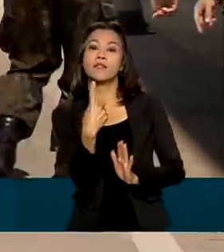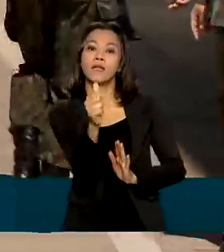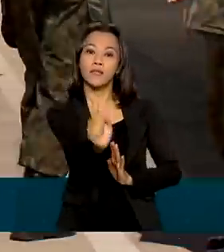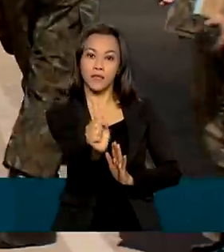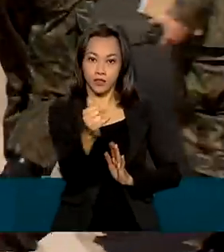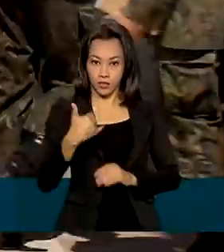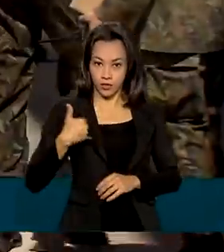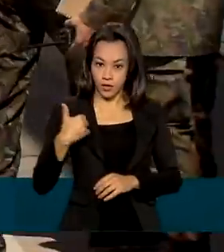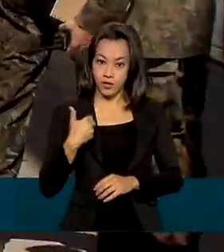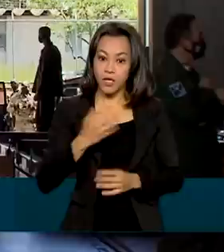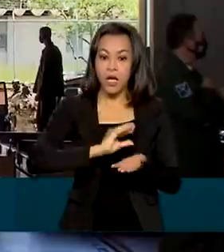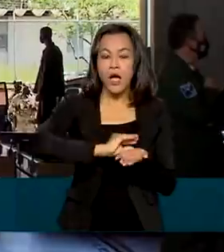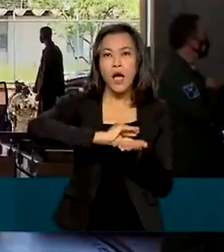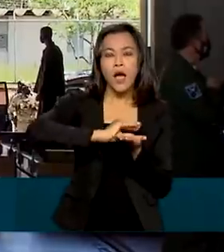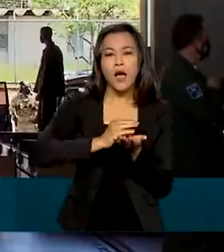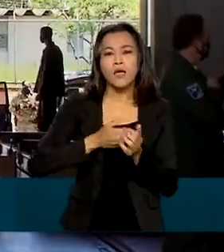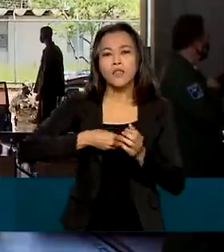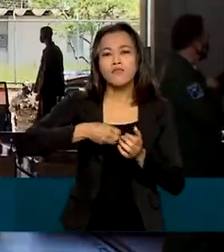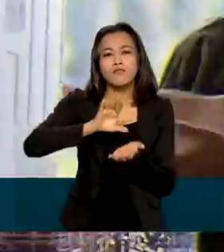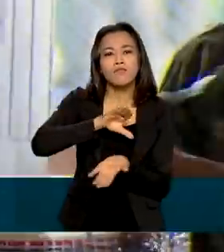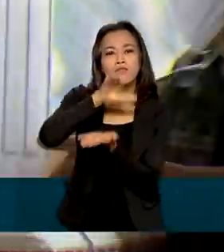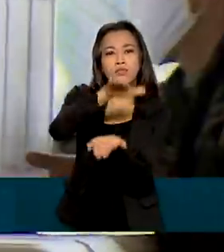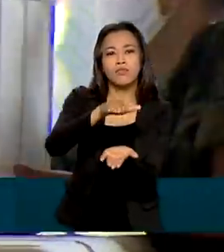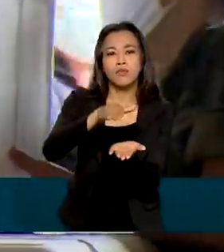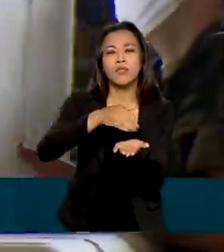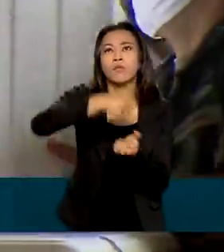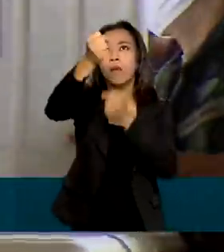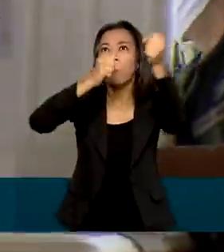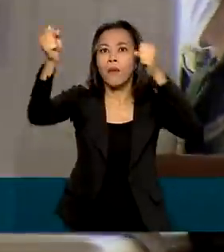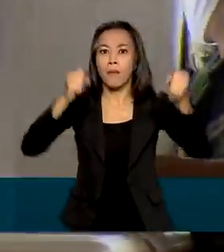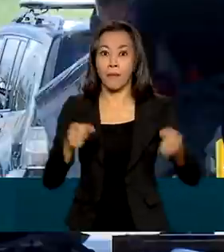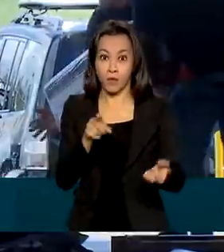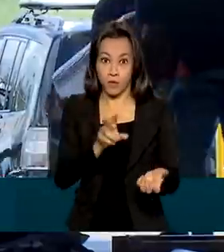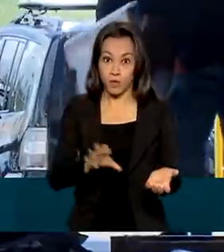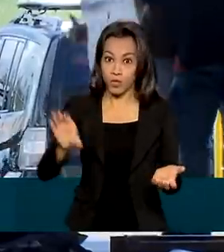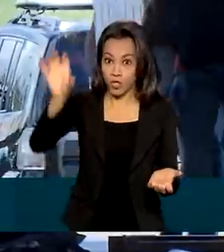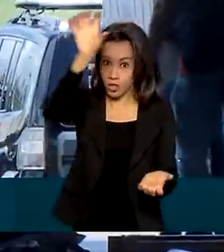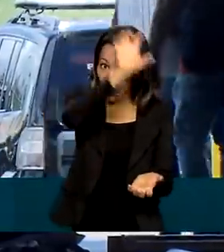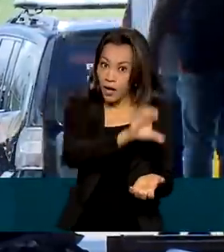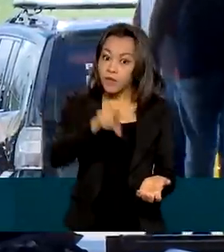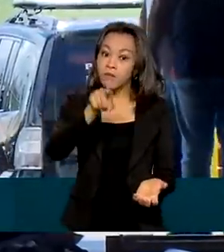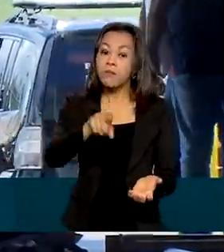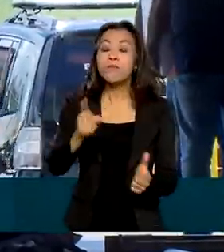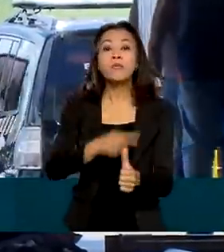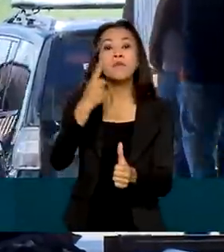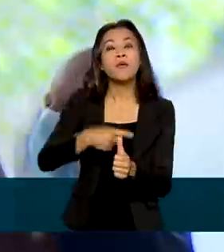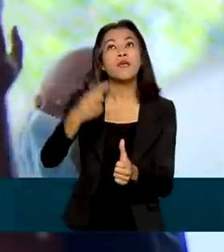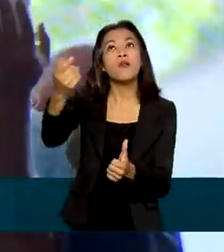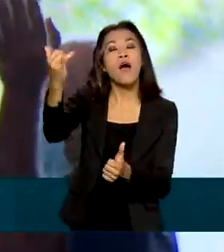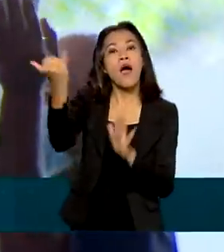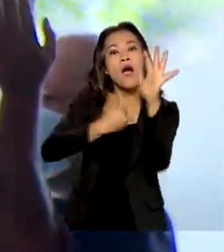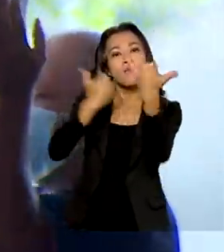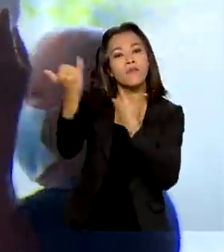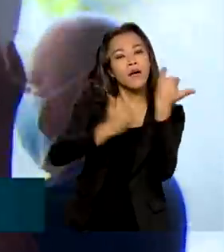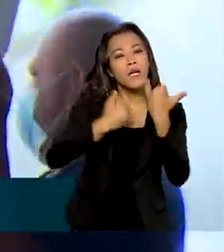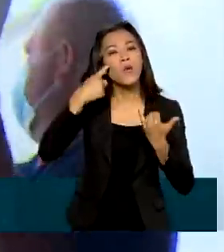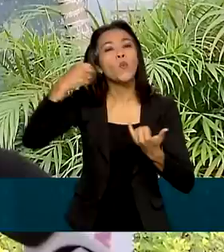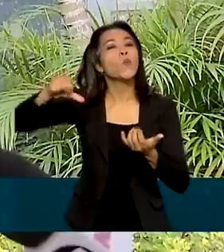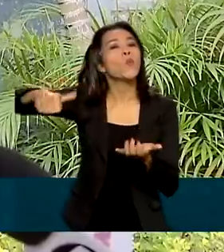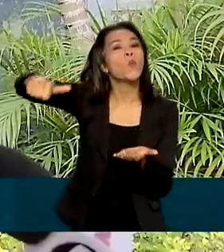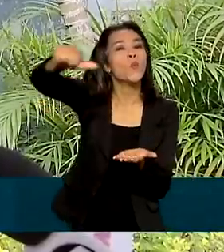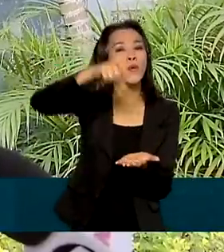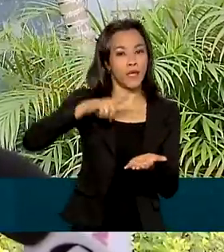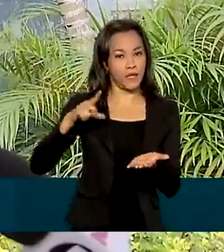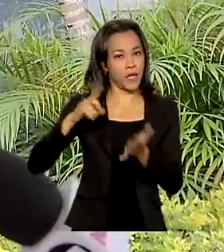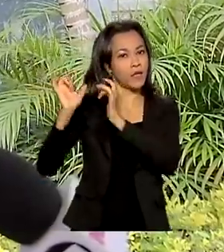distribuição aos estados vai começar assim que cada unidade da federação enviar um balanço das doses já disponíveis em estoque.